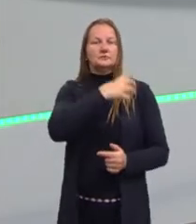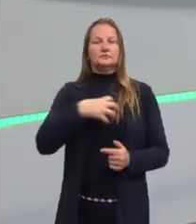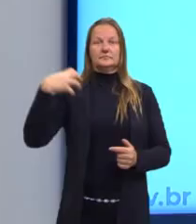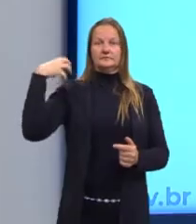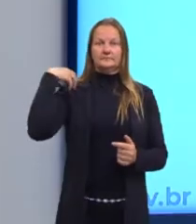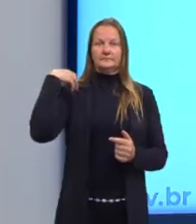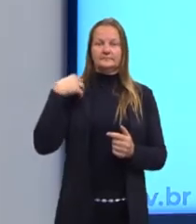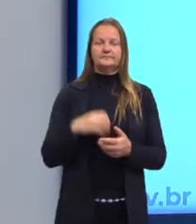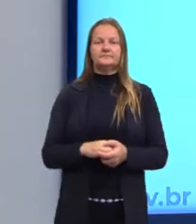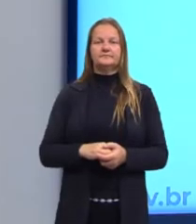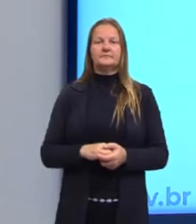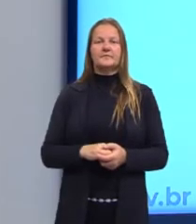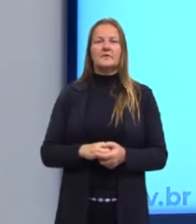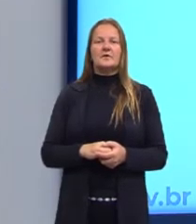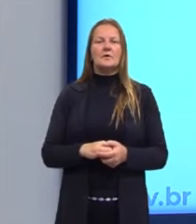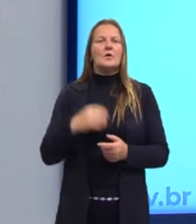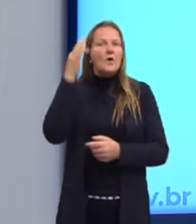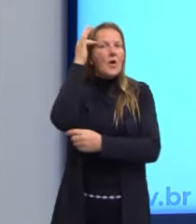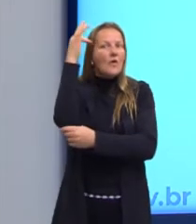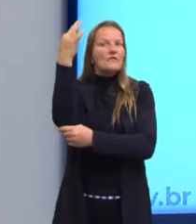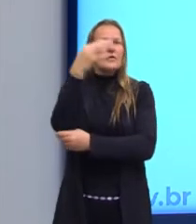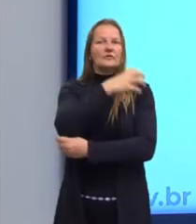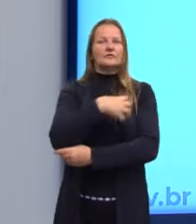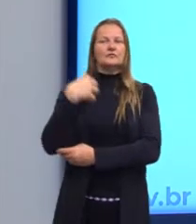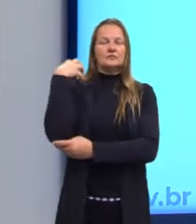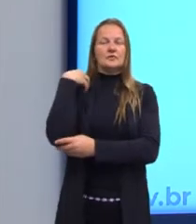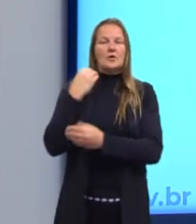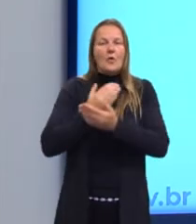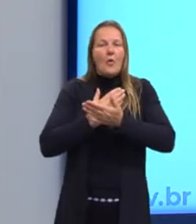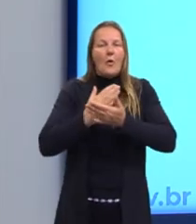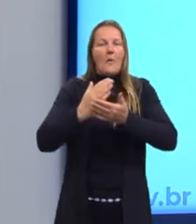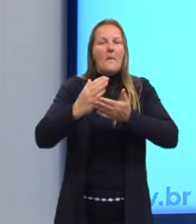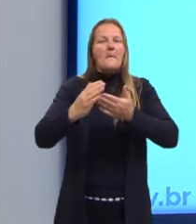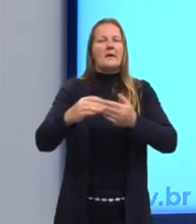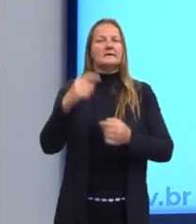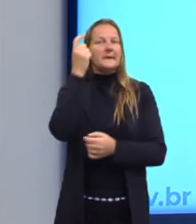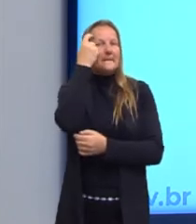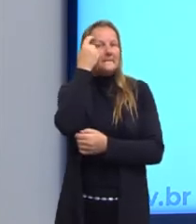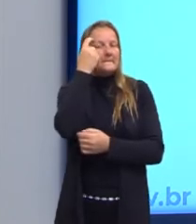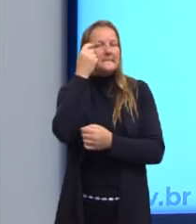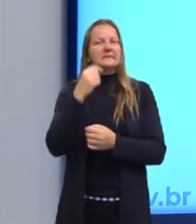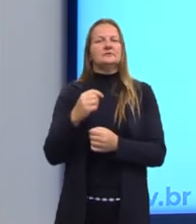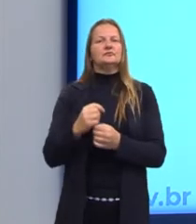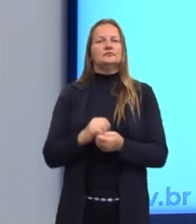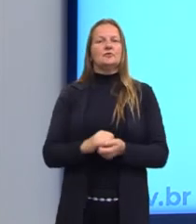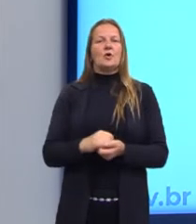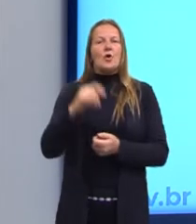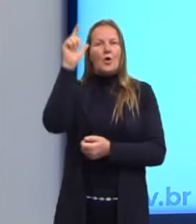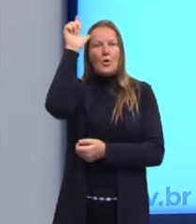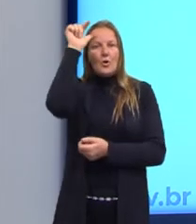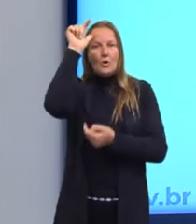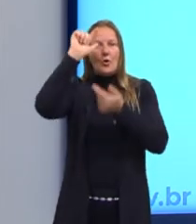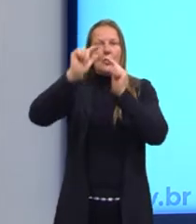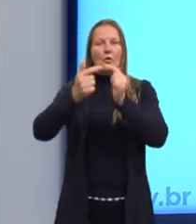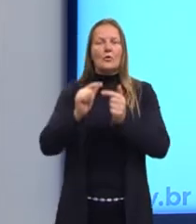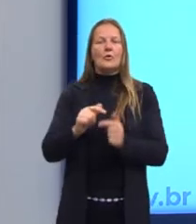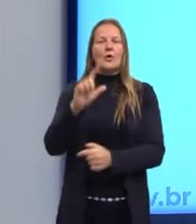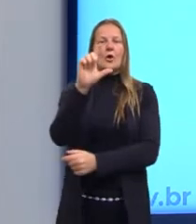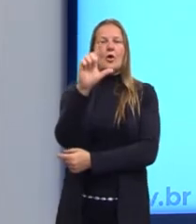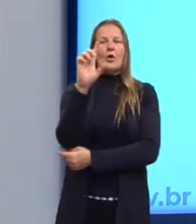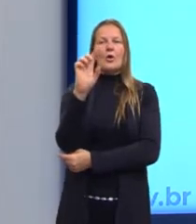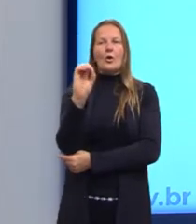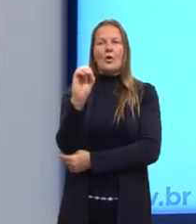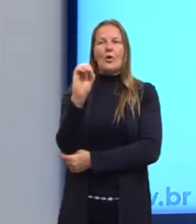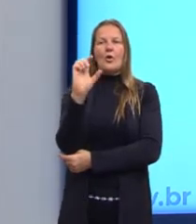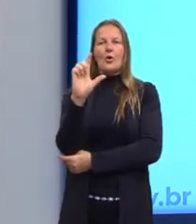Aristóteles, disso tudo, introduz a lógica como uma forma de pensar. Então olha, a palavra lógica vem de logos, razão.